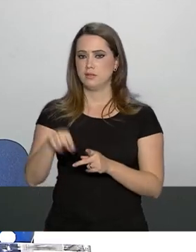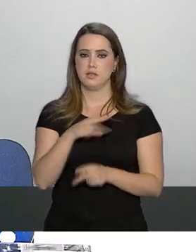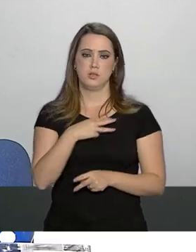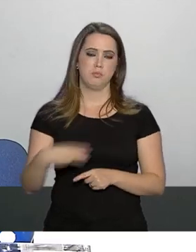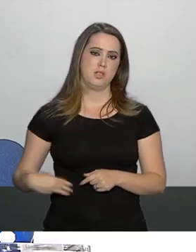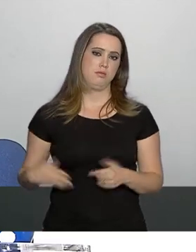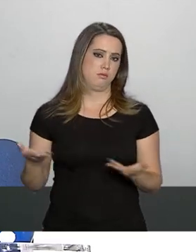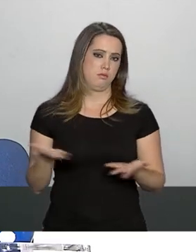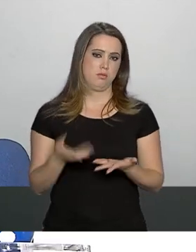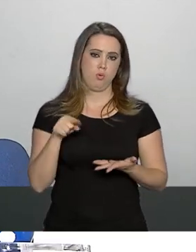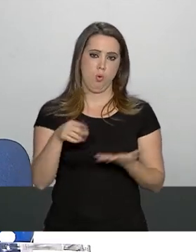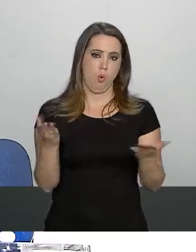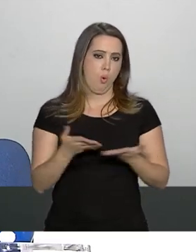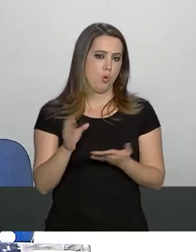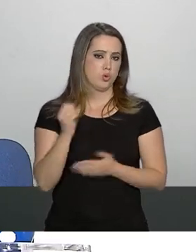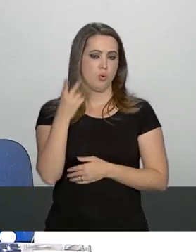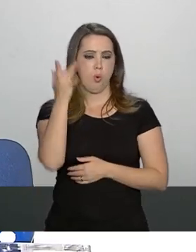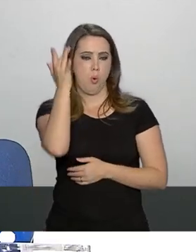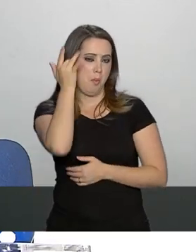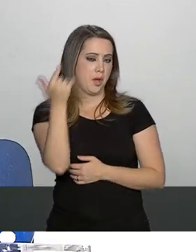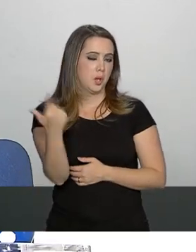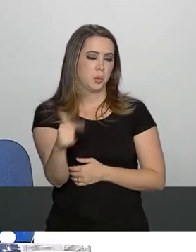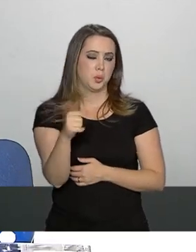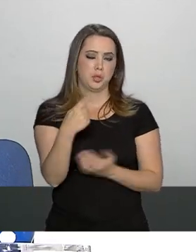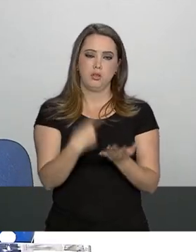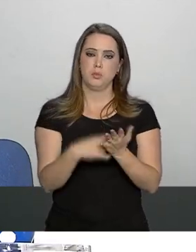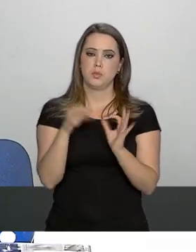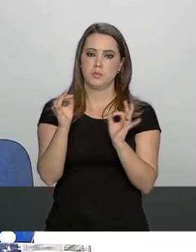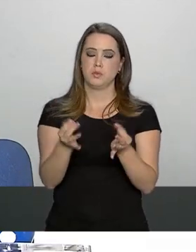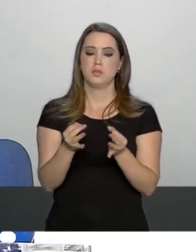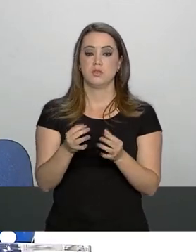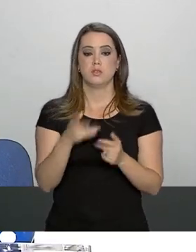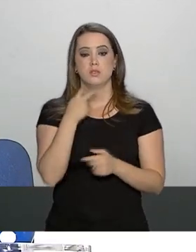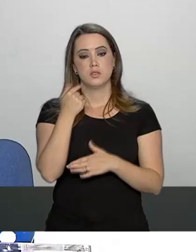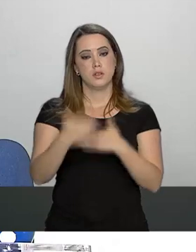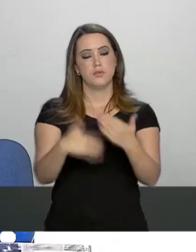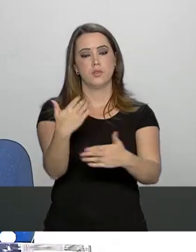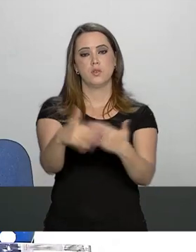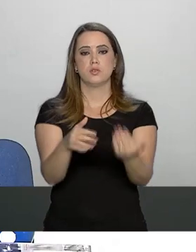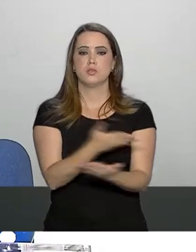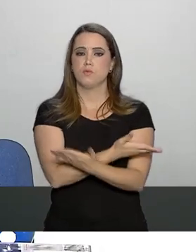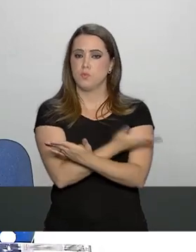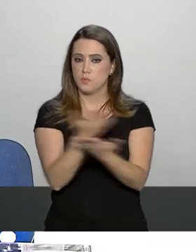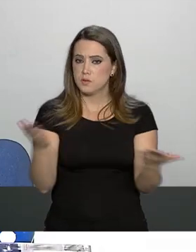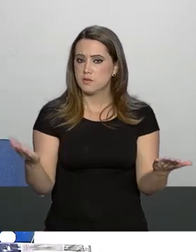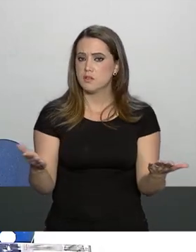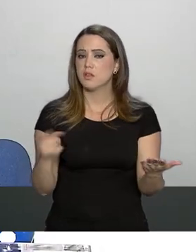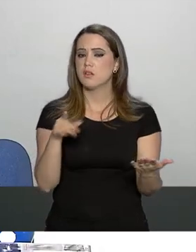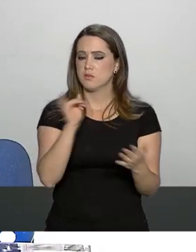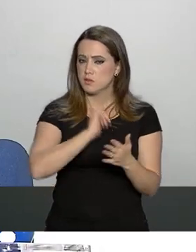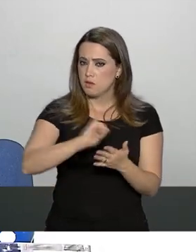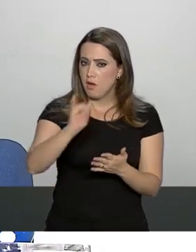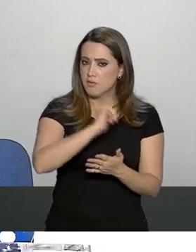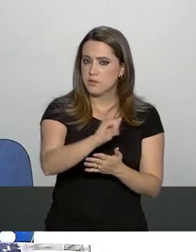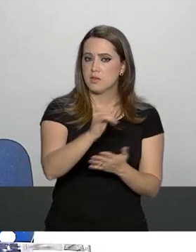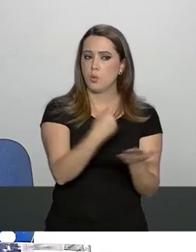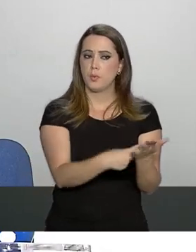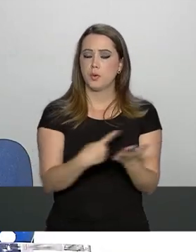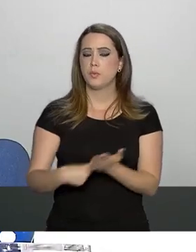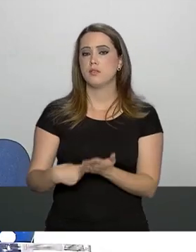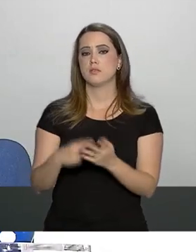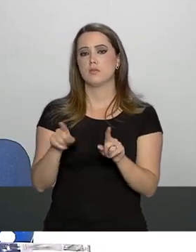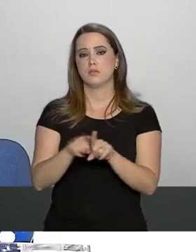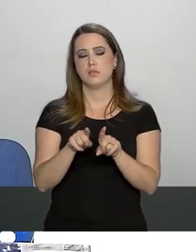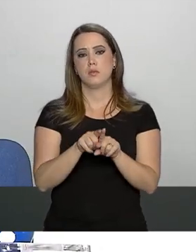Agora, hoje e amanhã, não há previsão. Digamos que isso evolua ou os senhores serão informados via agenda e